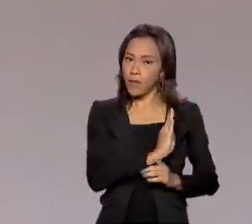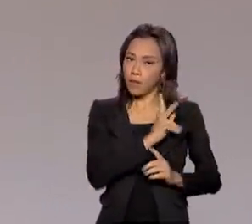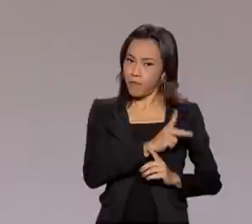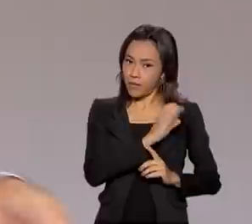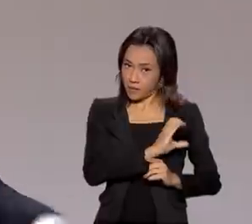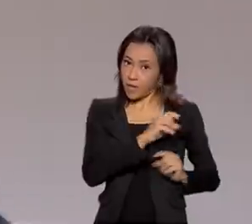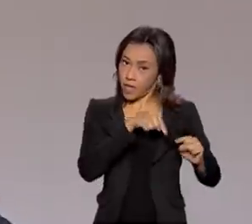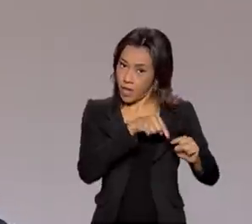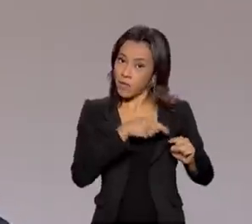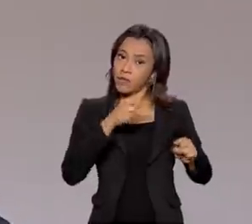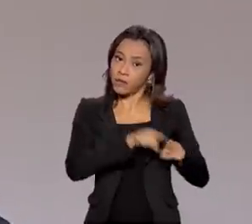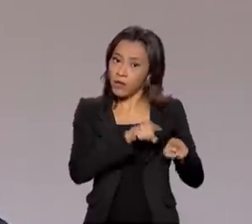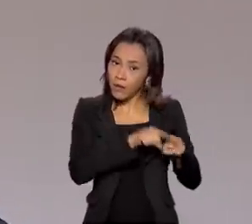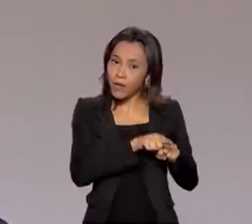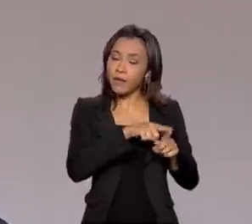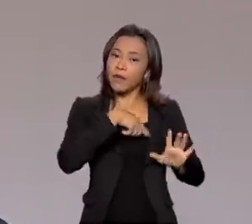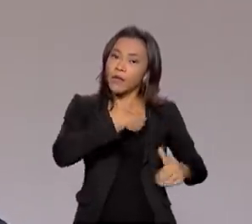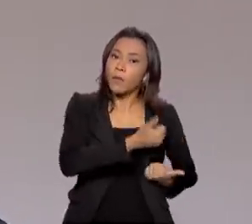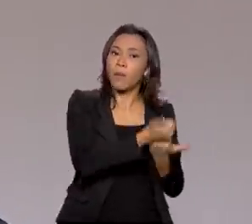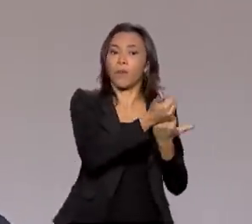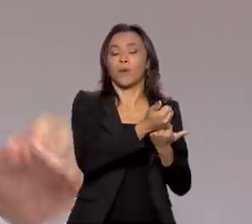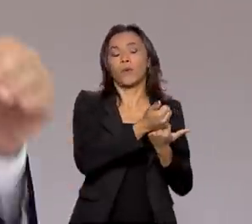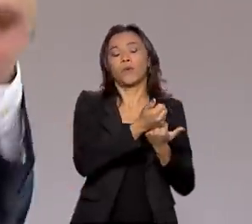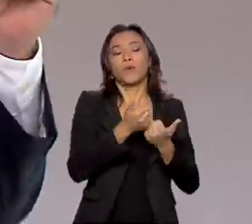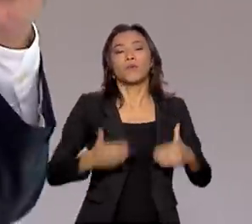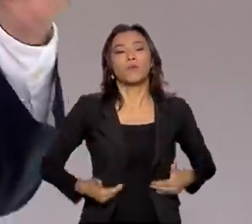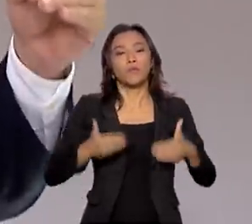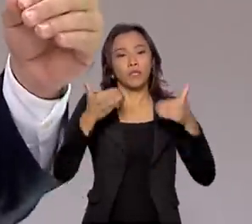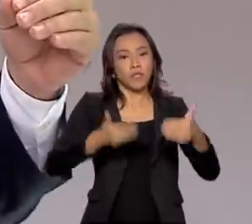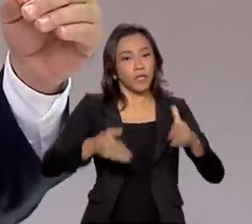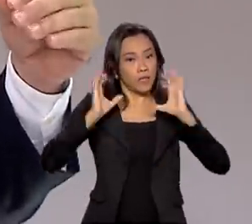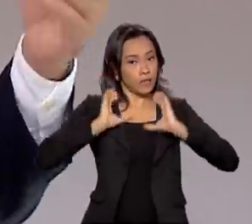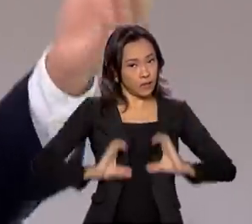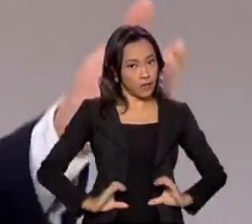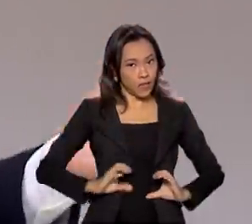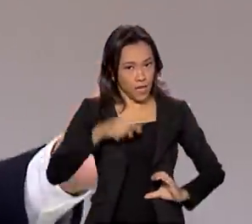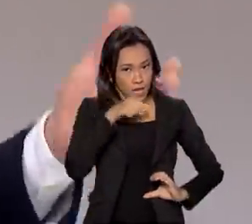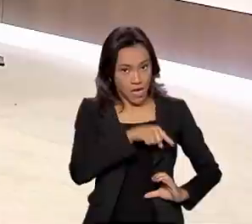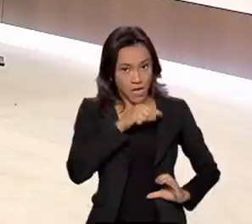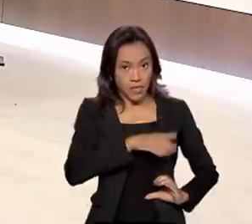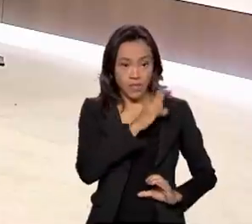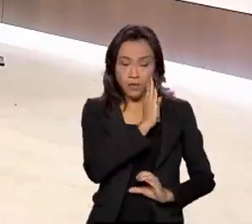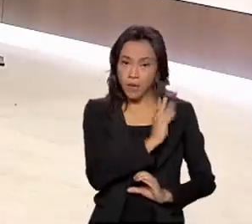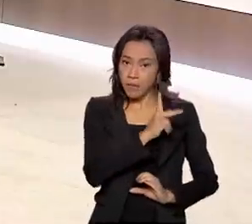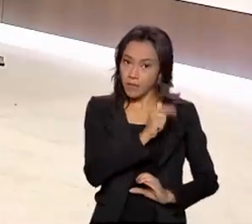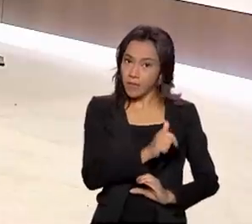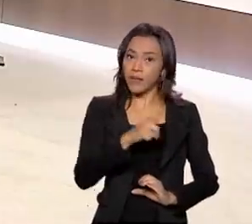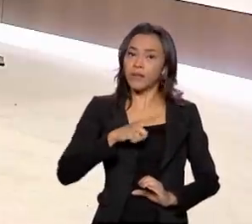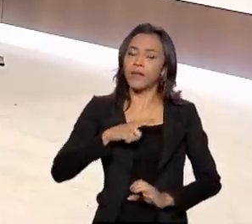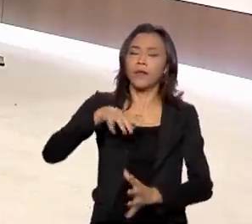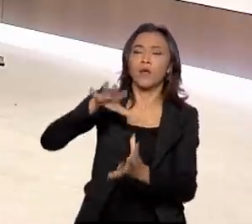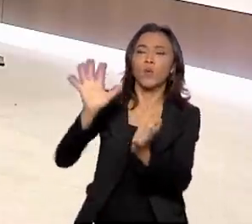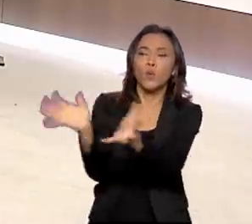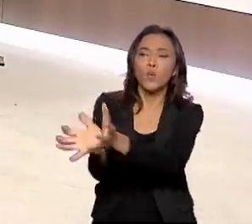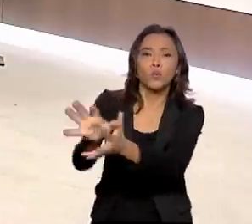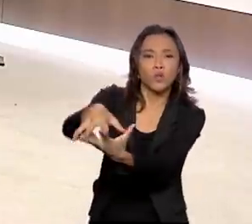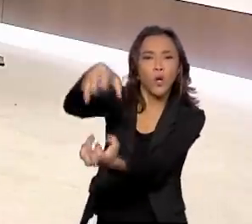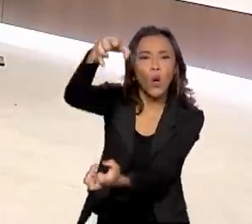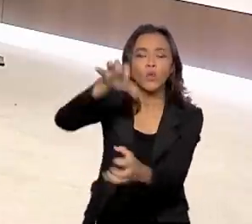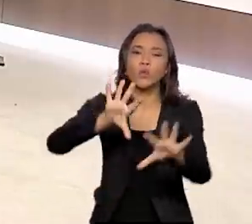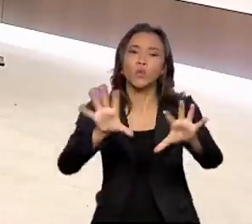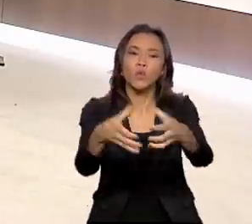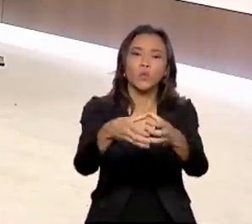mantido pelo Ministério da Cidadania. O BPC atinge essas famílias de baixa renda que têm idosos ou pessoas com